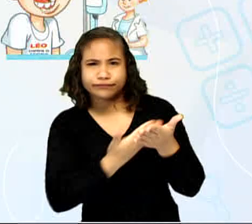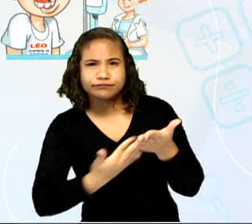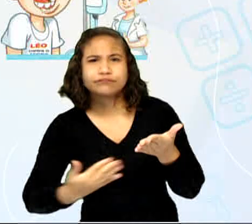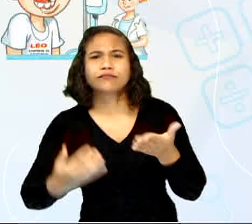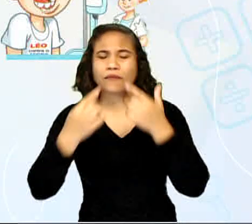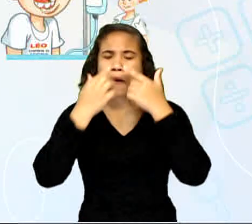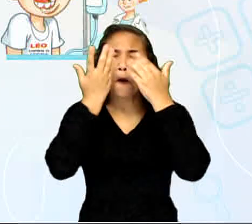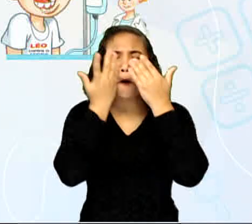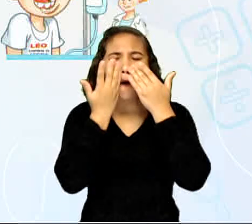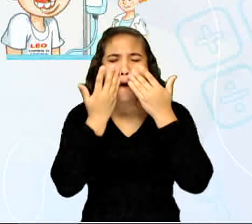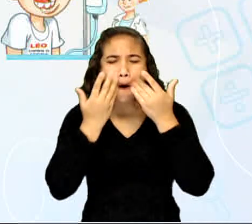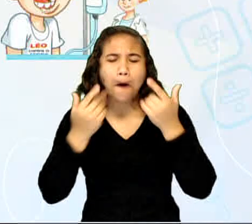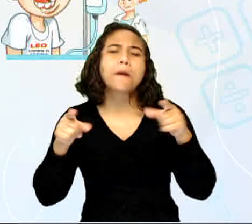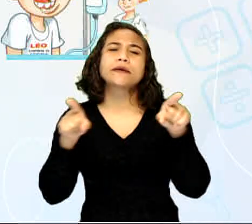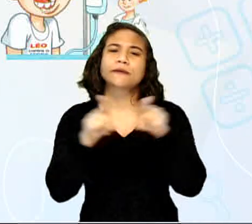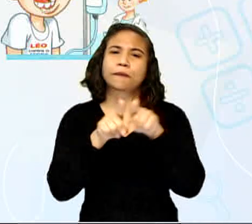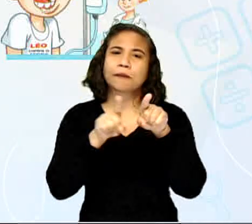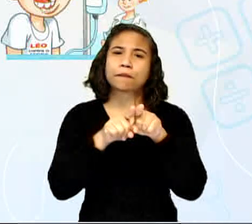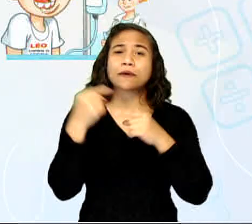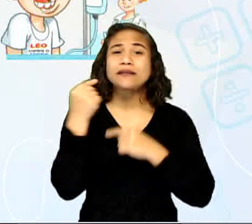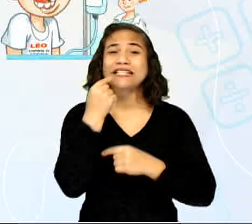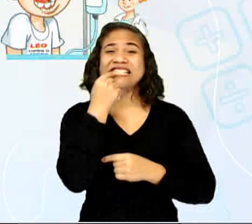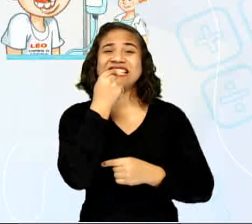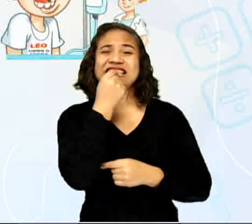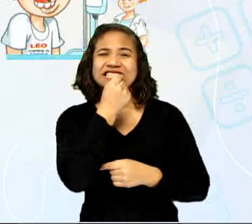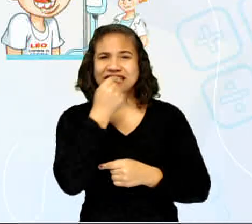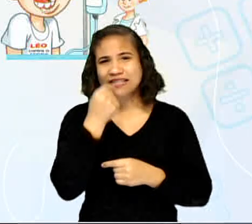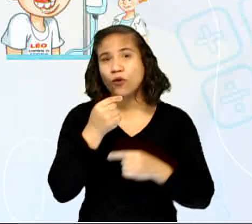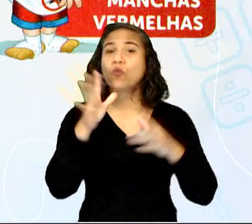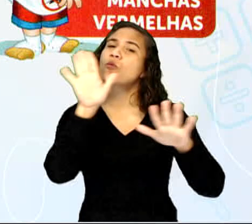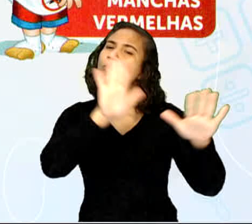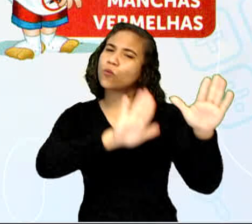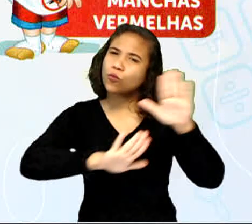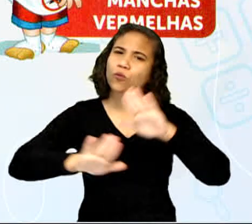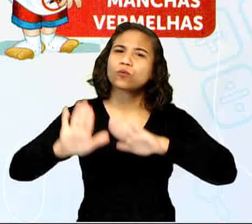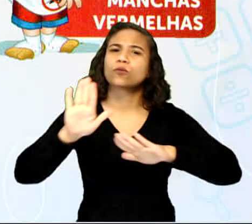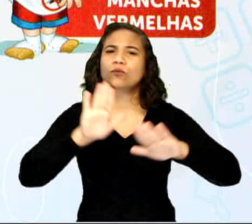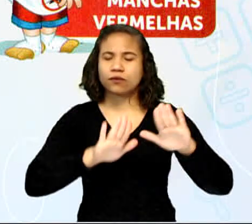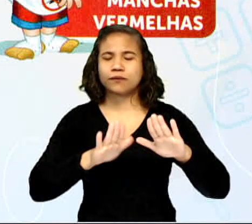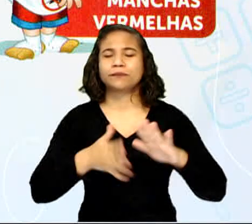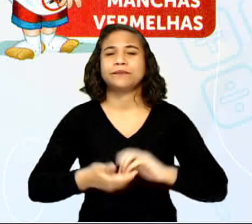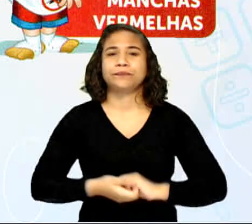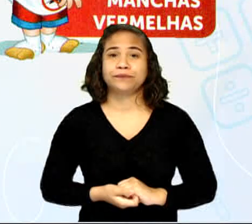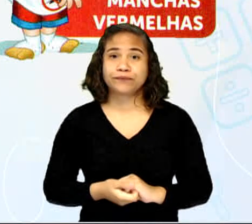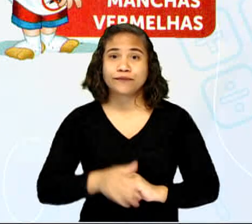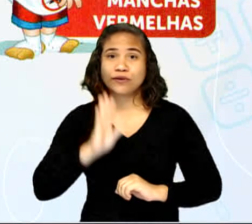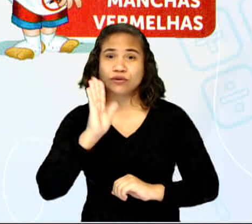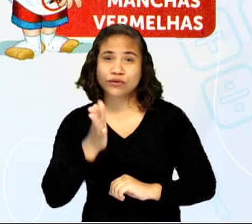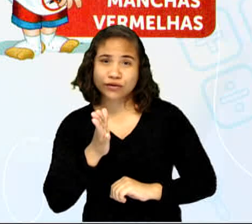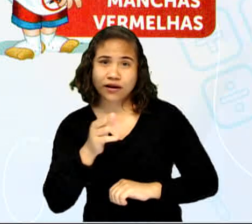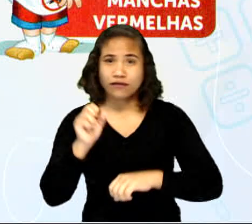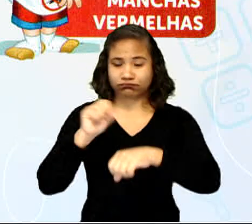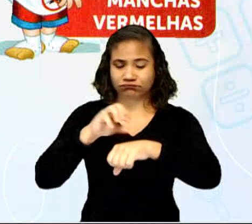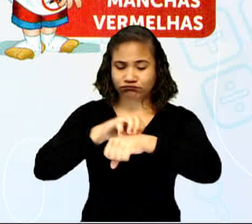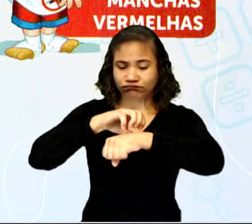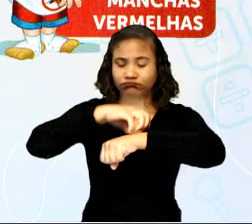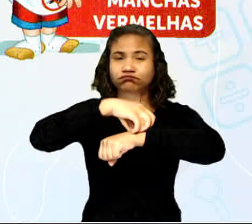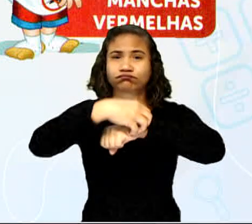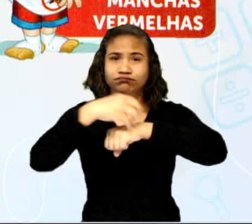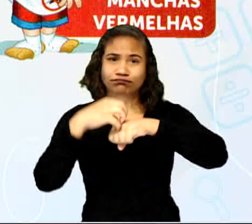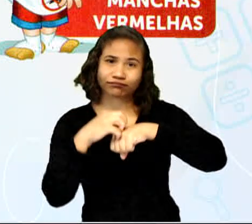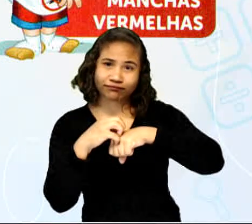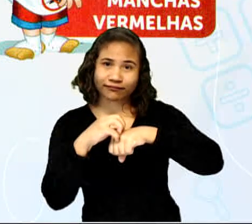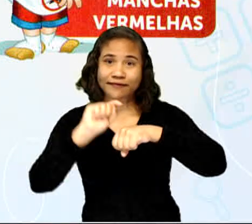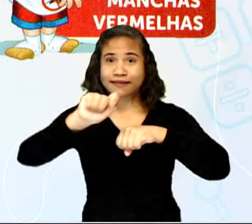narinas como também nas gengivas, gente. Cuidado. Já a chikugunha, olha aí